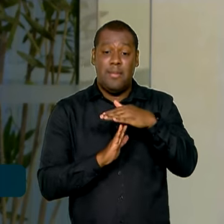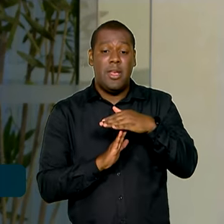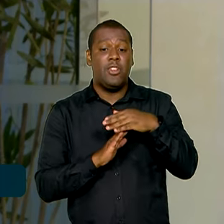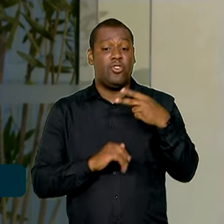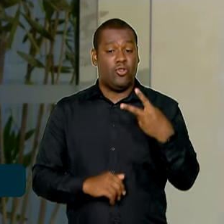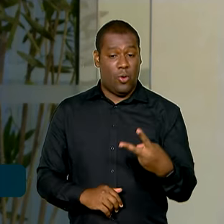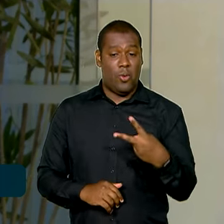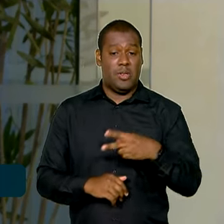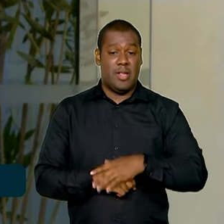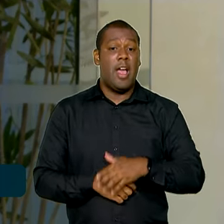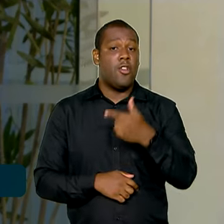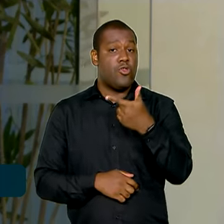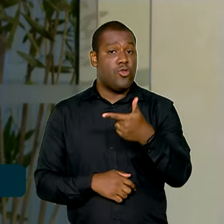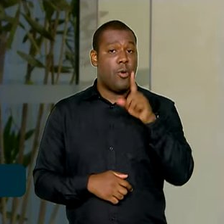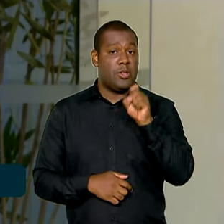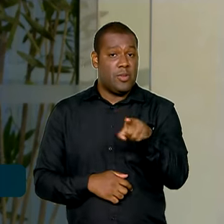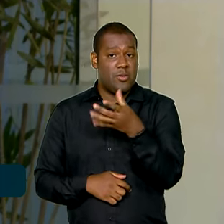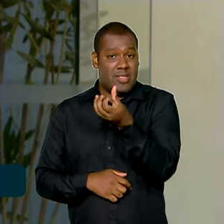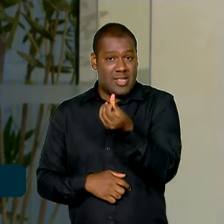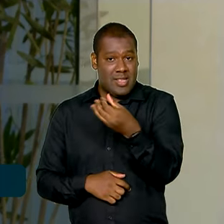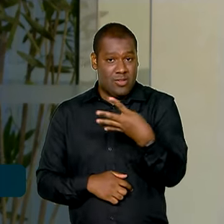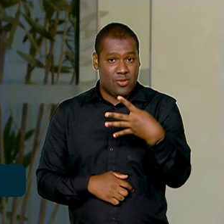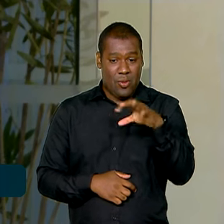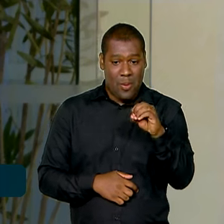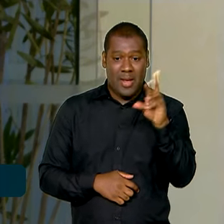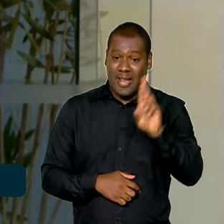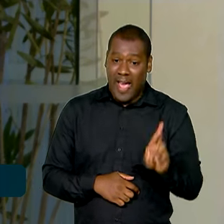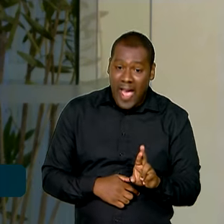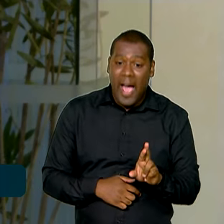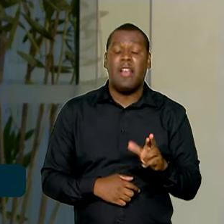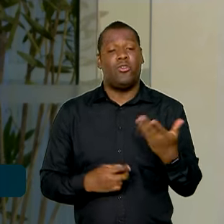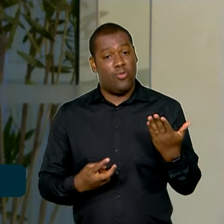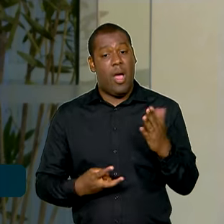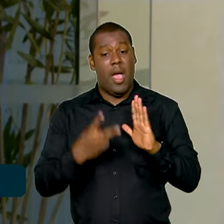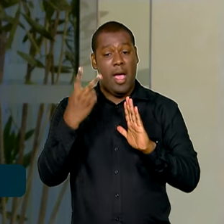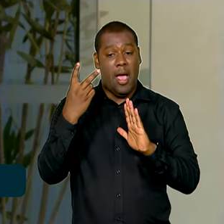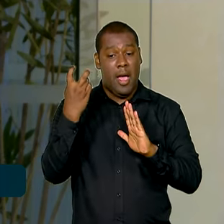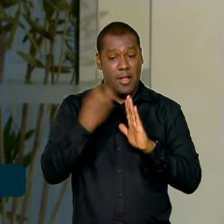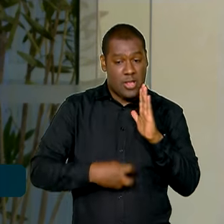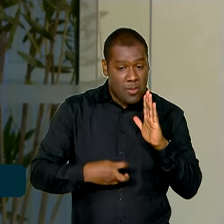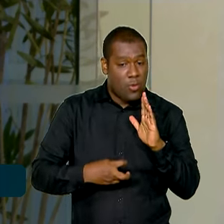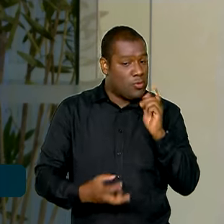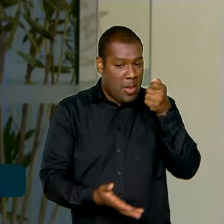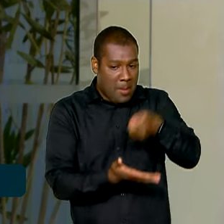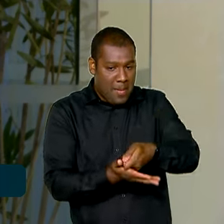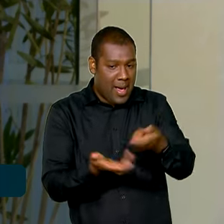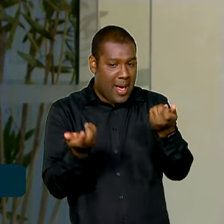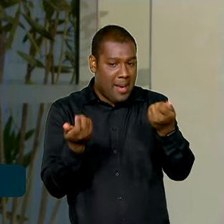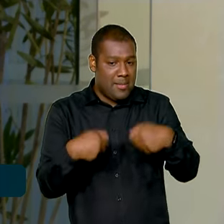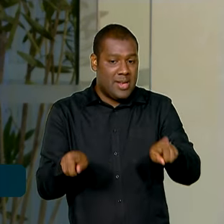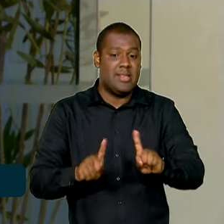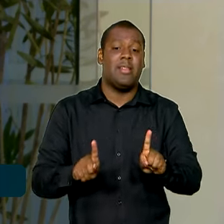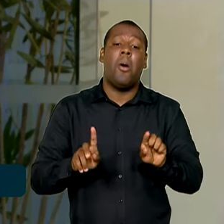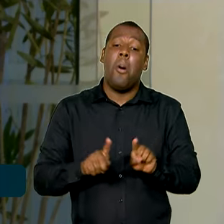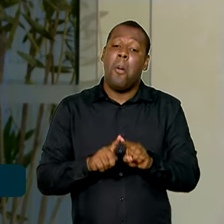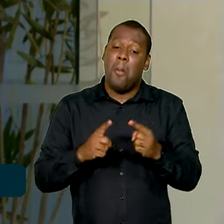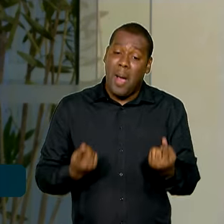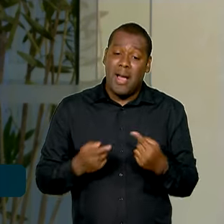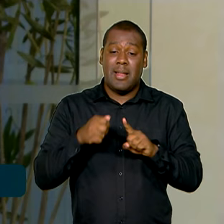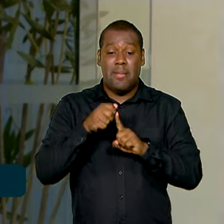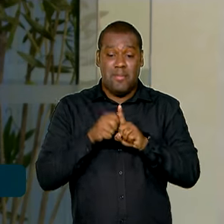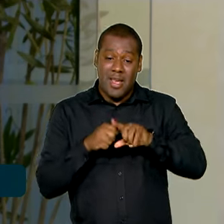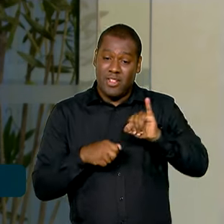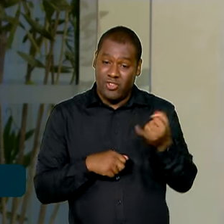dois mil seiscentos e quarenta reais não precisaria pagar imposto. Mas aí em janeiro deste ano veio o aumento do salário mínimo